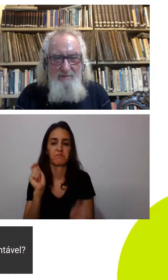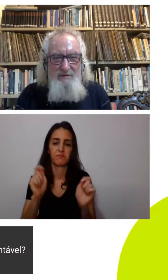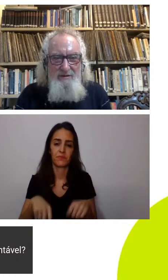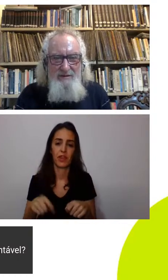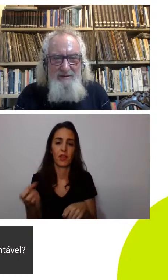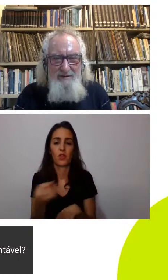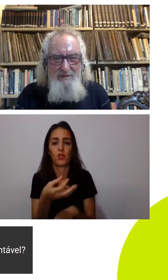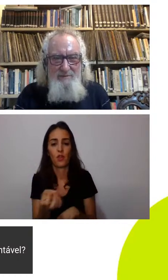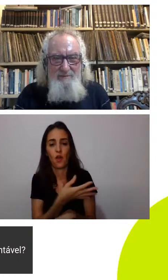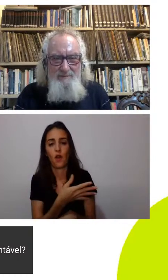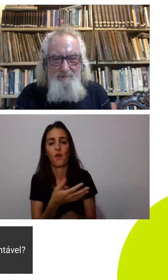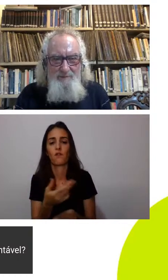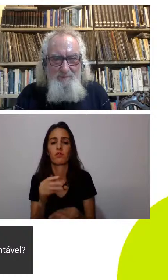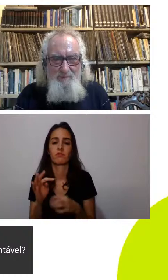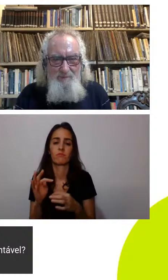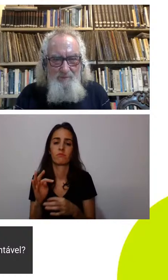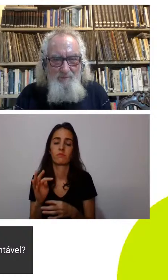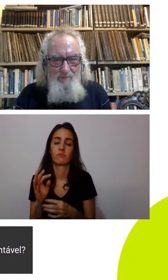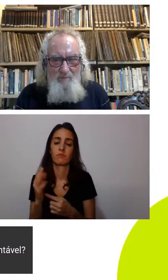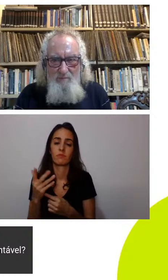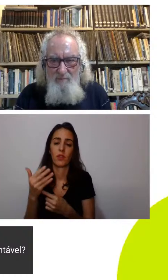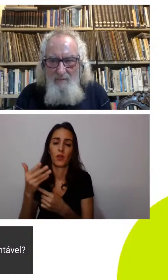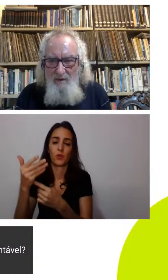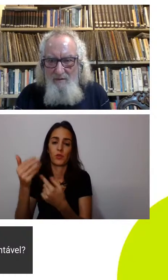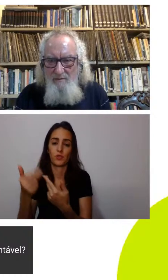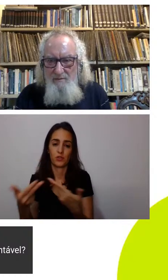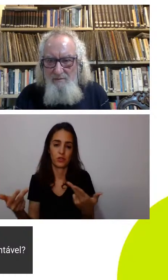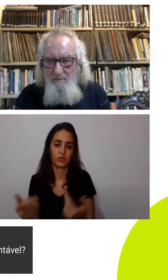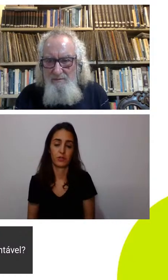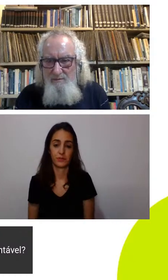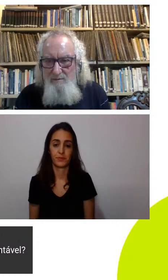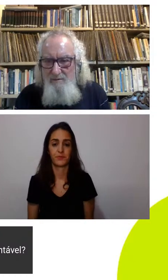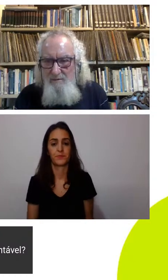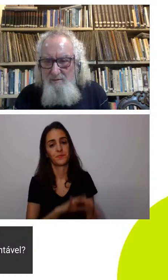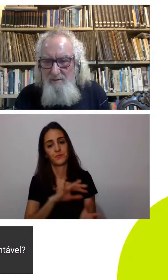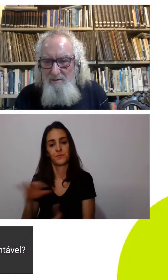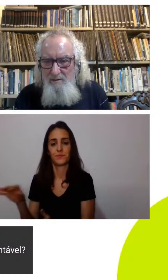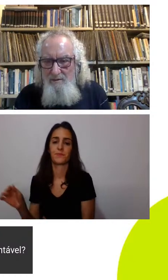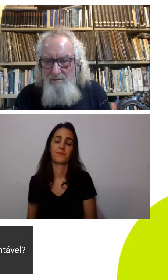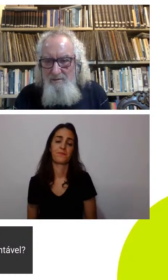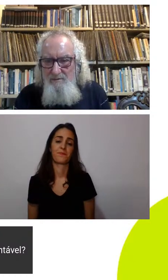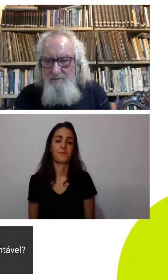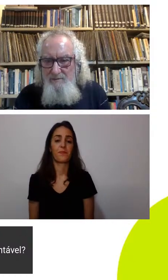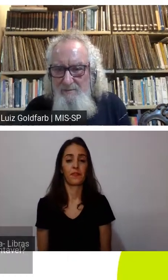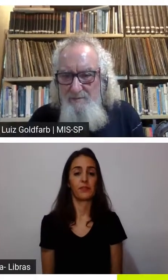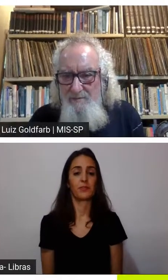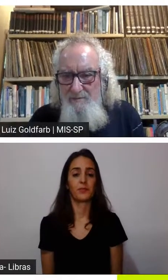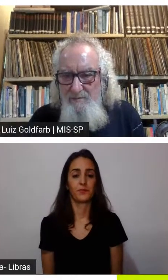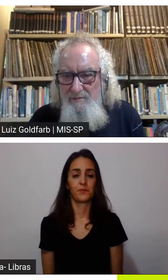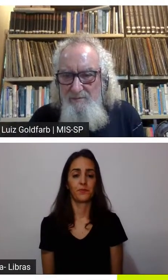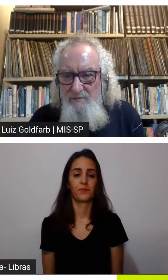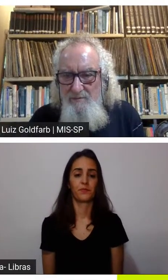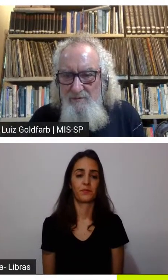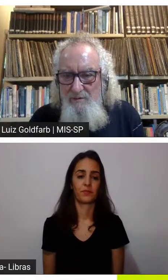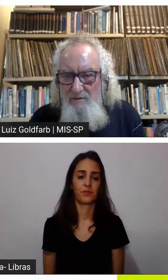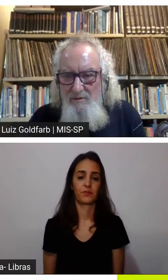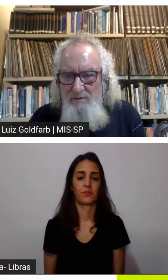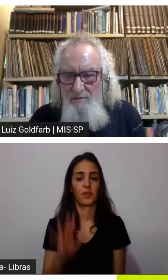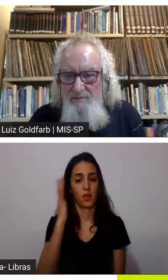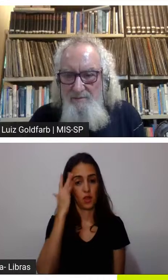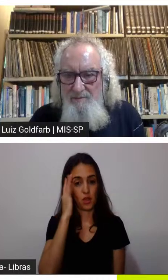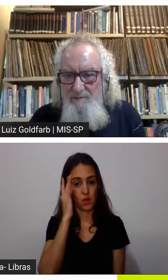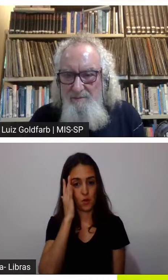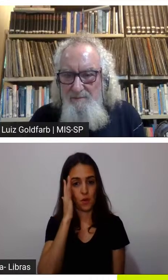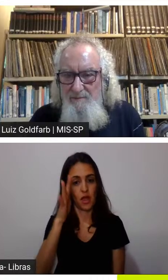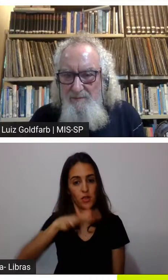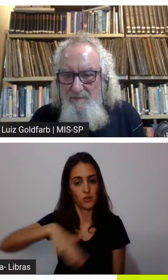indústria bom eu acho que assim a indústria 4.0 que